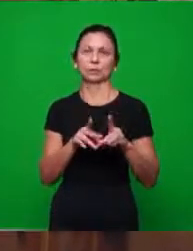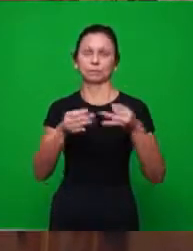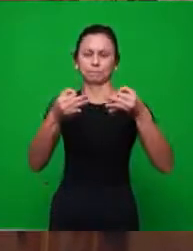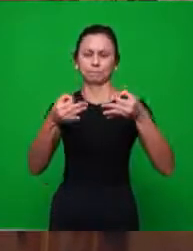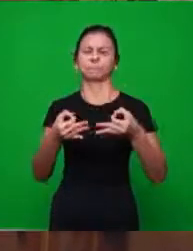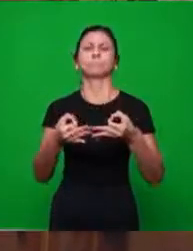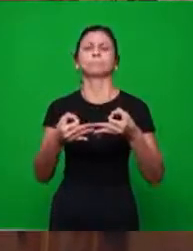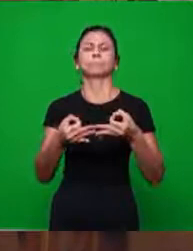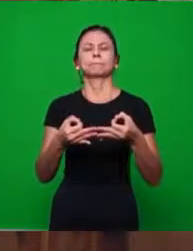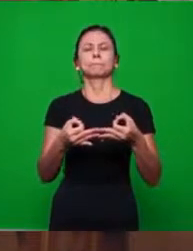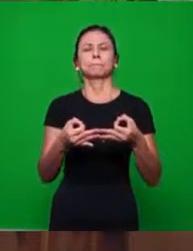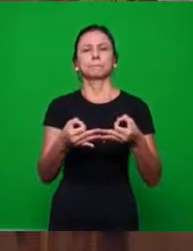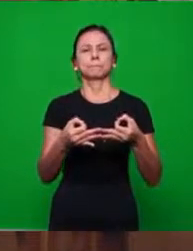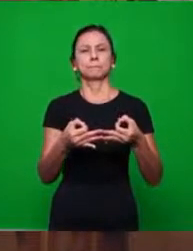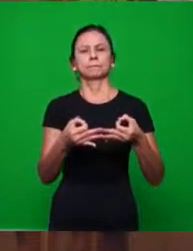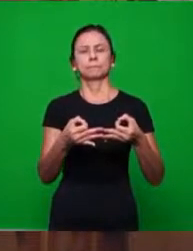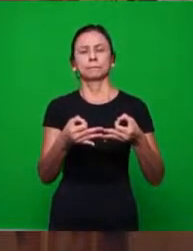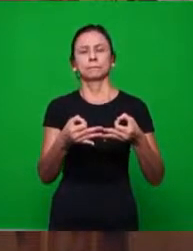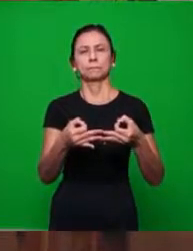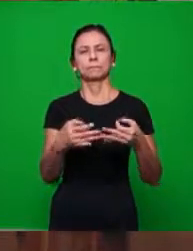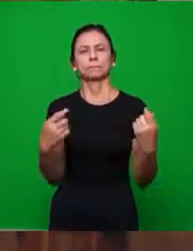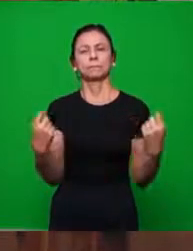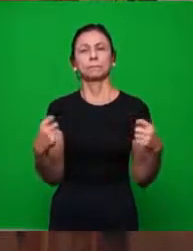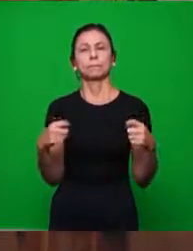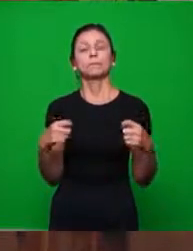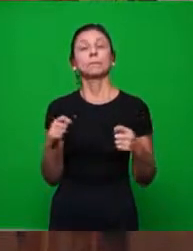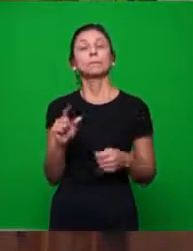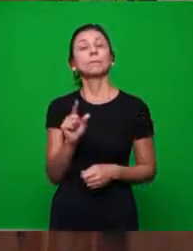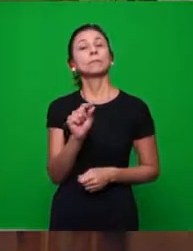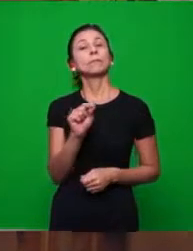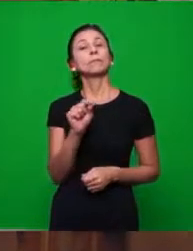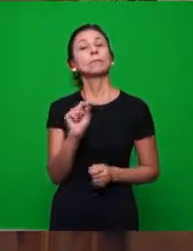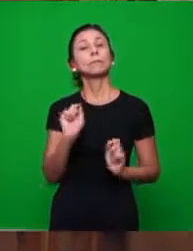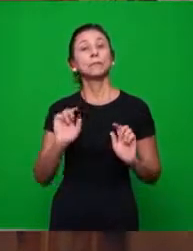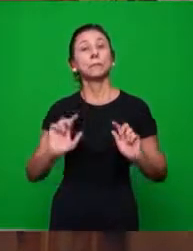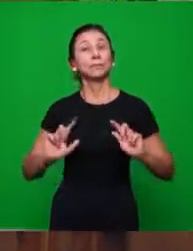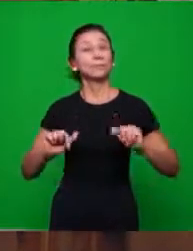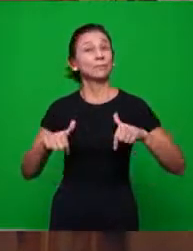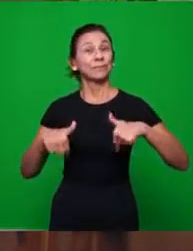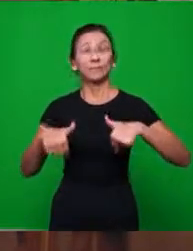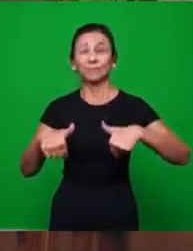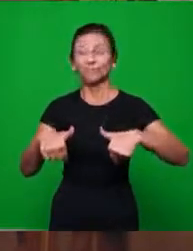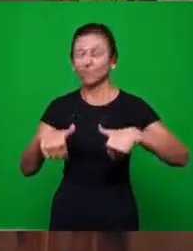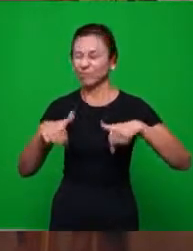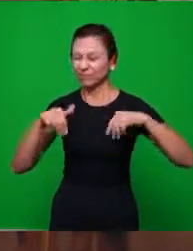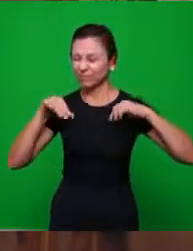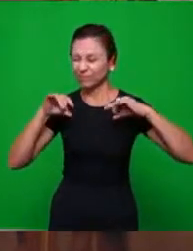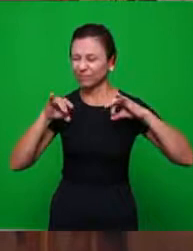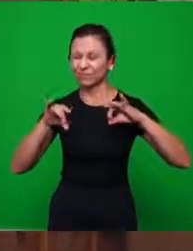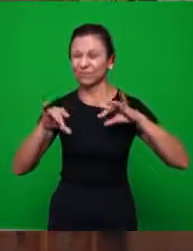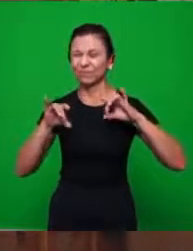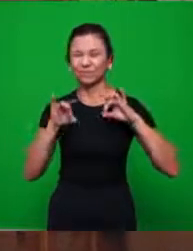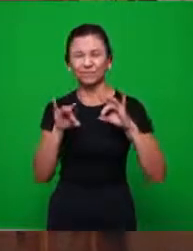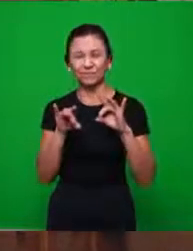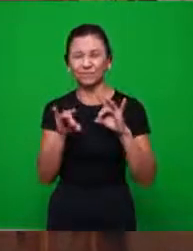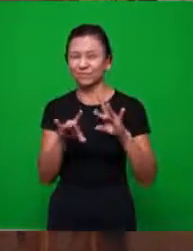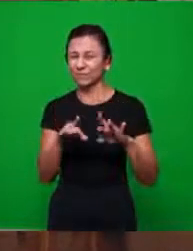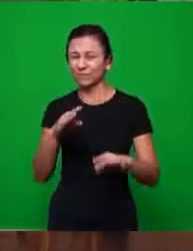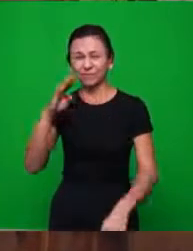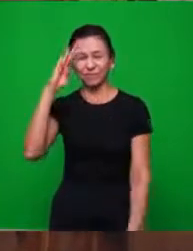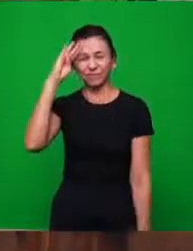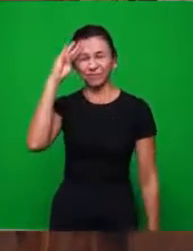para que a doutrina fosse estabelecida, era necessário uma operação específica de